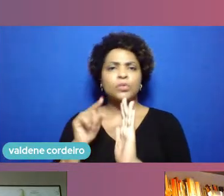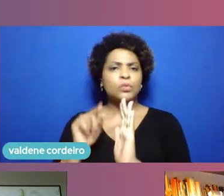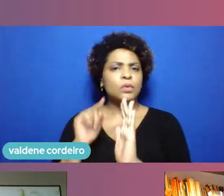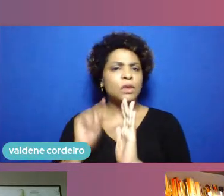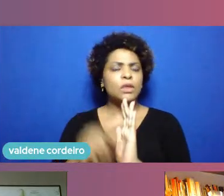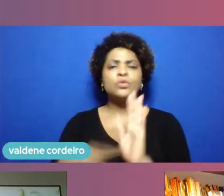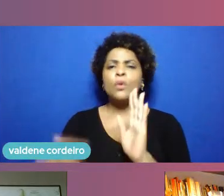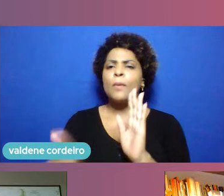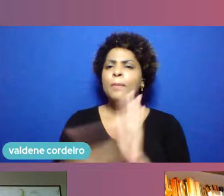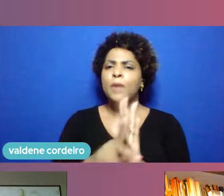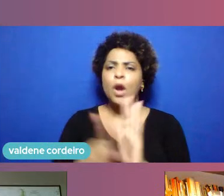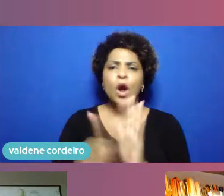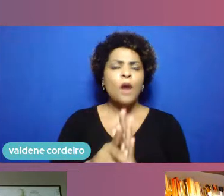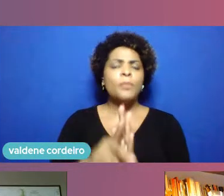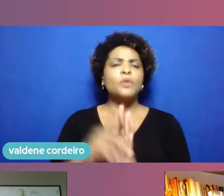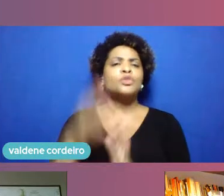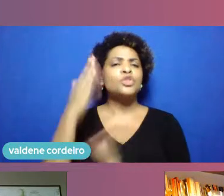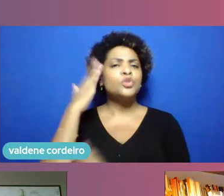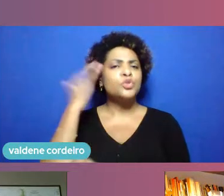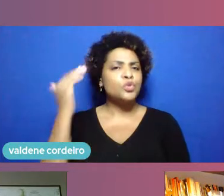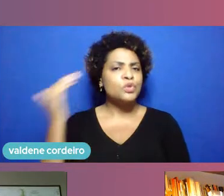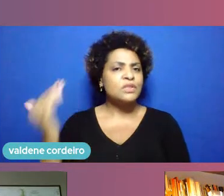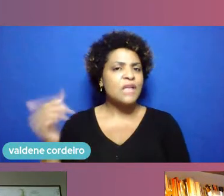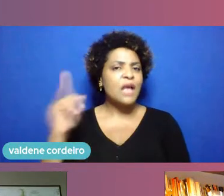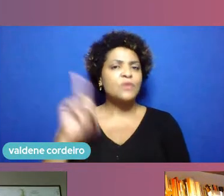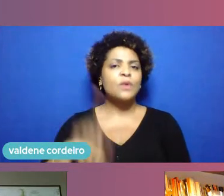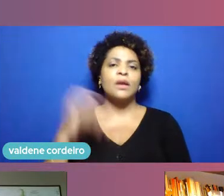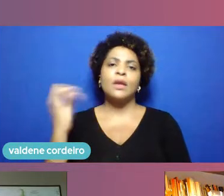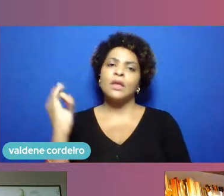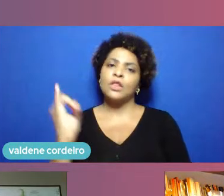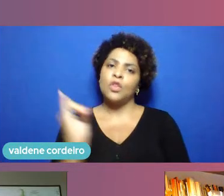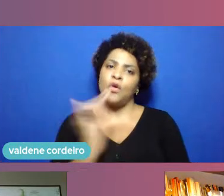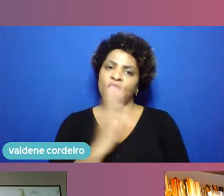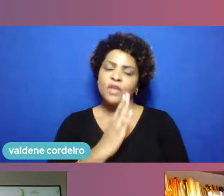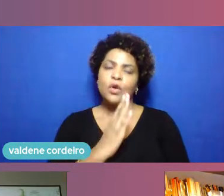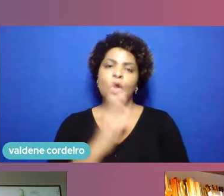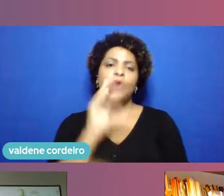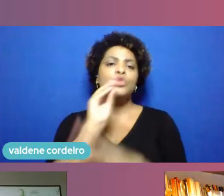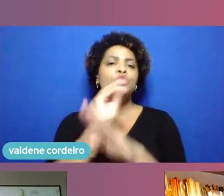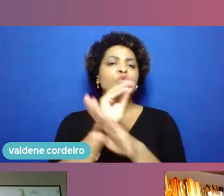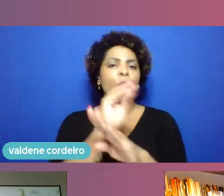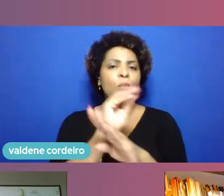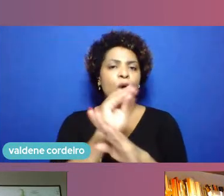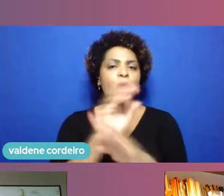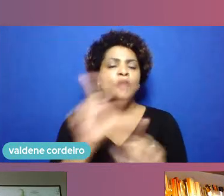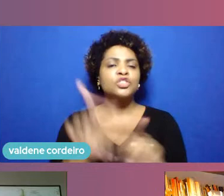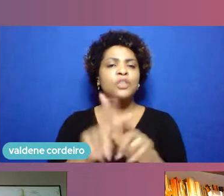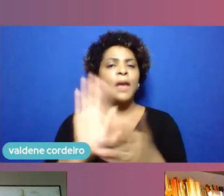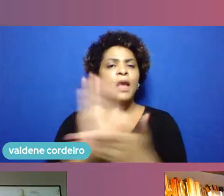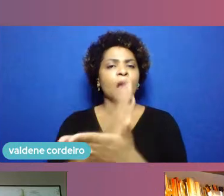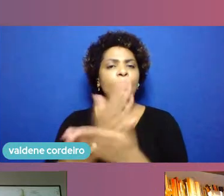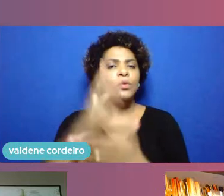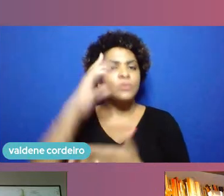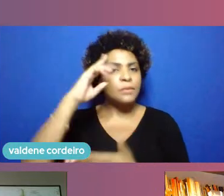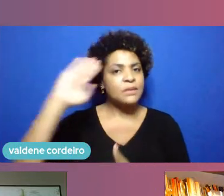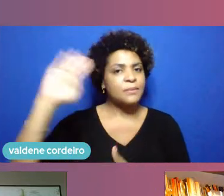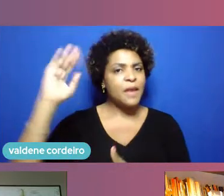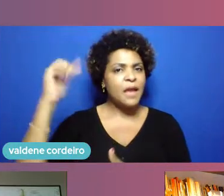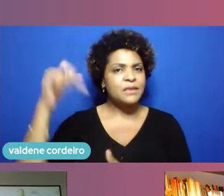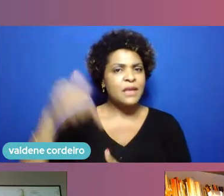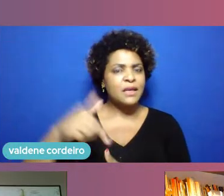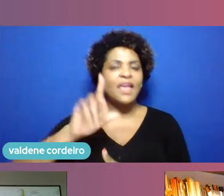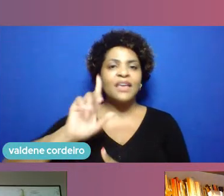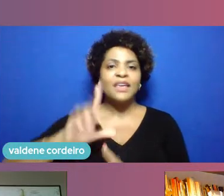na geração de negócios inovadores também dar suporte a alguns atores principais nossos como as incubadoras e